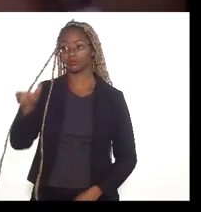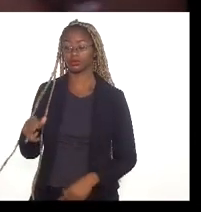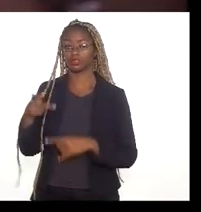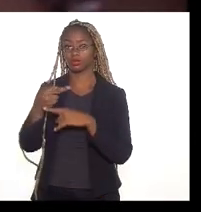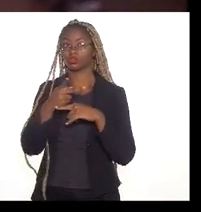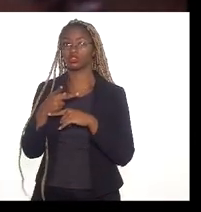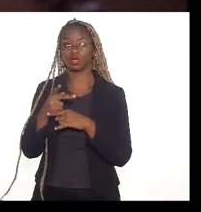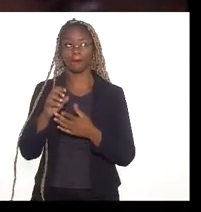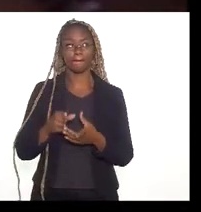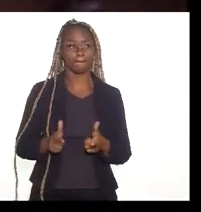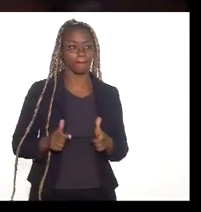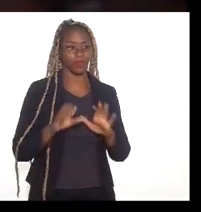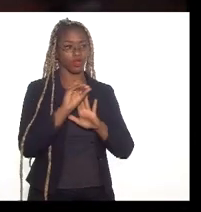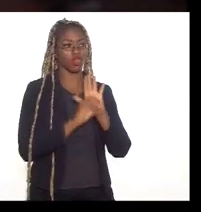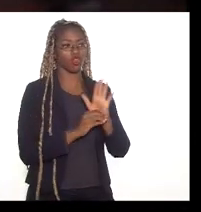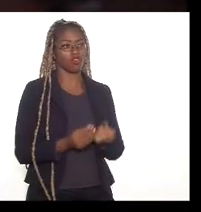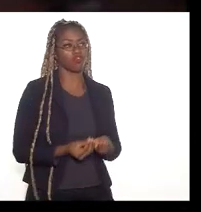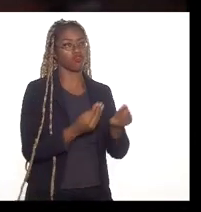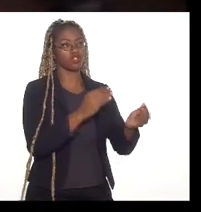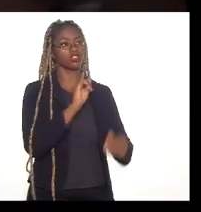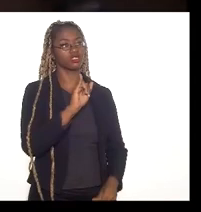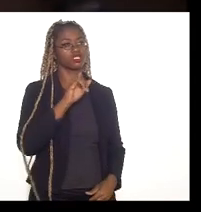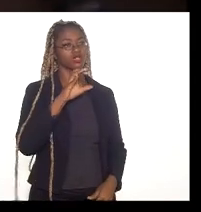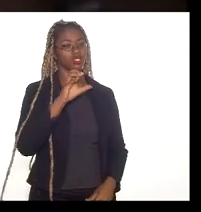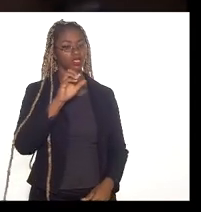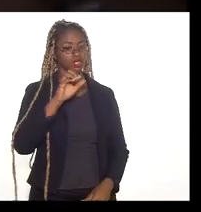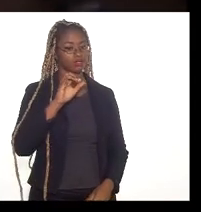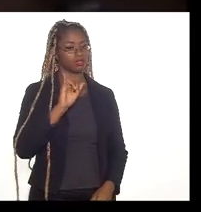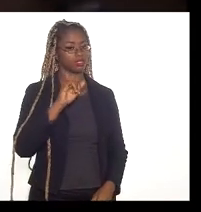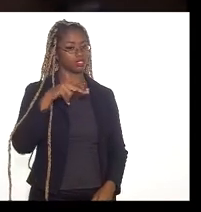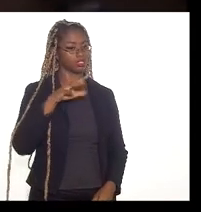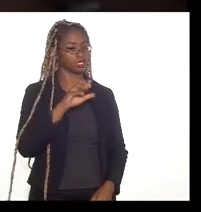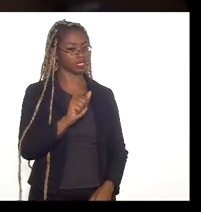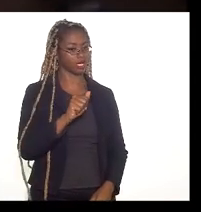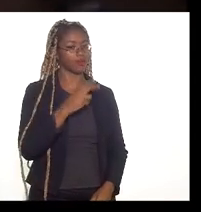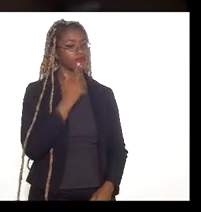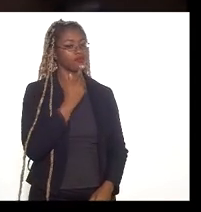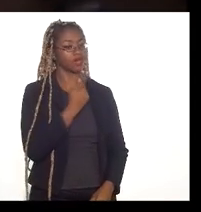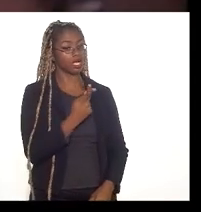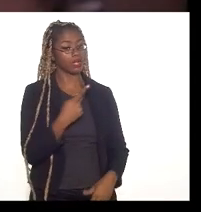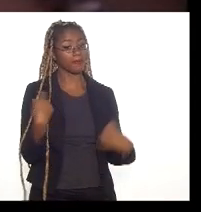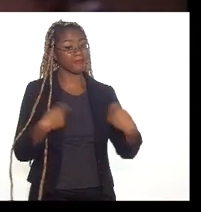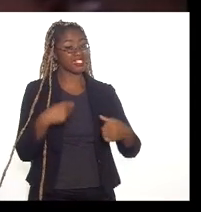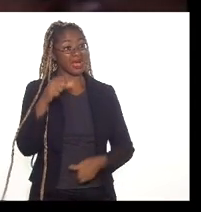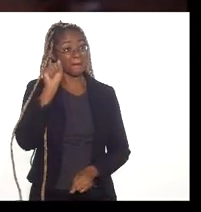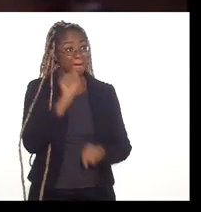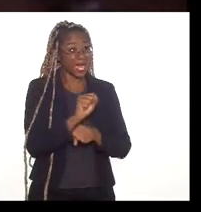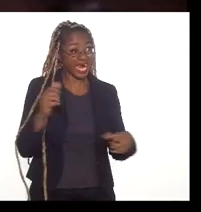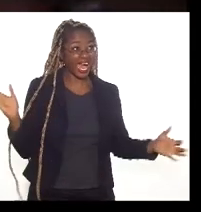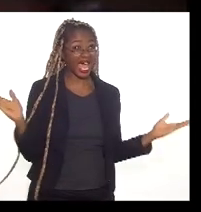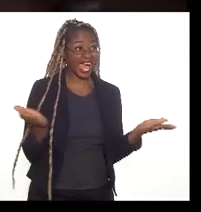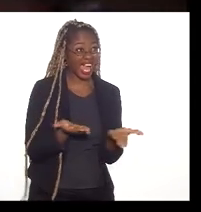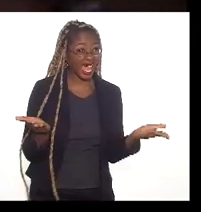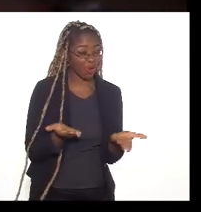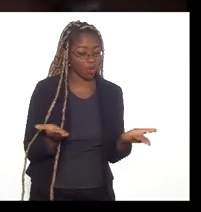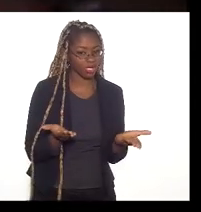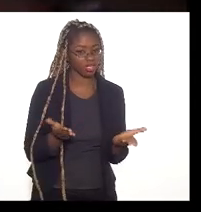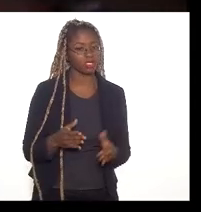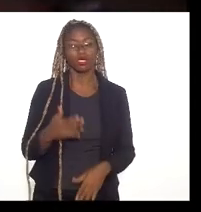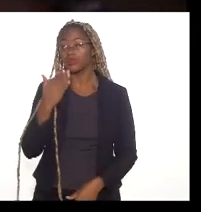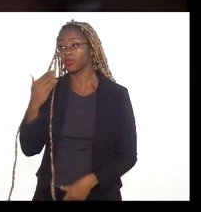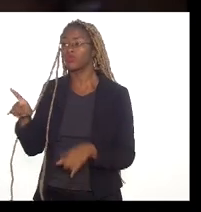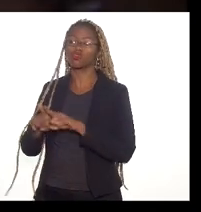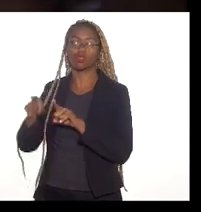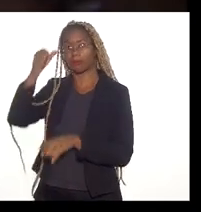ofício ao INCRA, dono do terreno, recomendando que o aterramento pare imediatamente. Fez o mesmo pedido à Prefeitura de